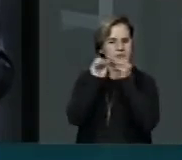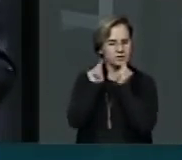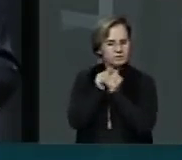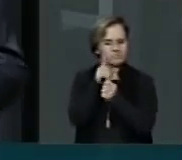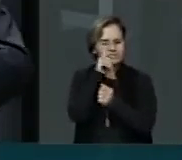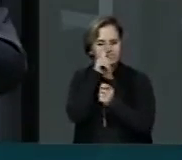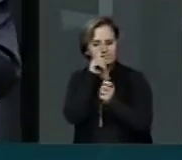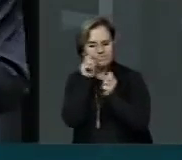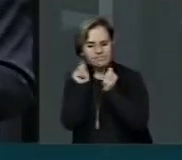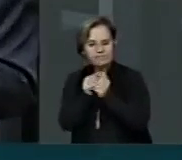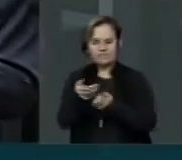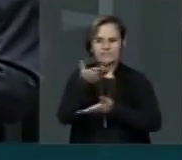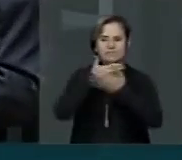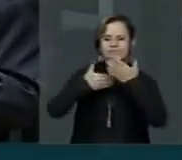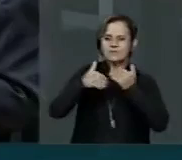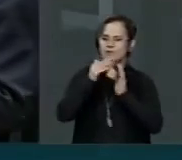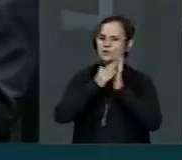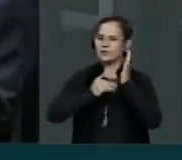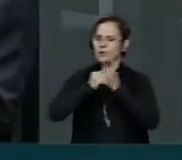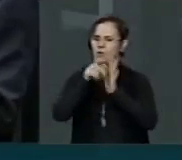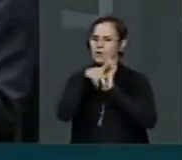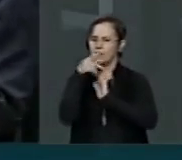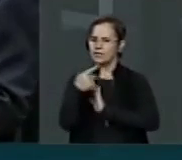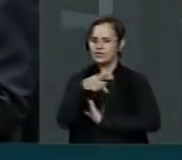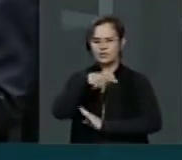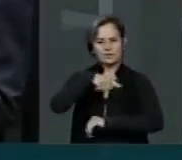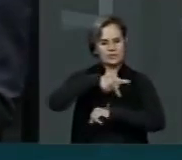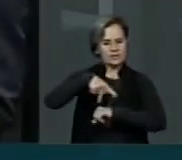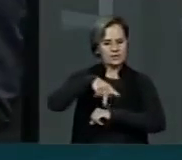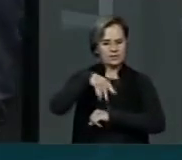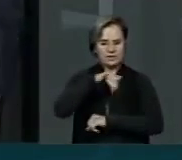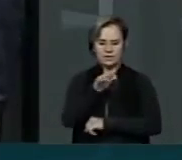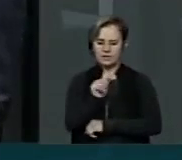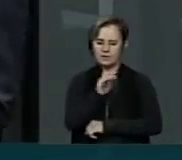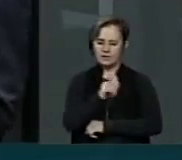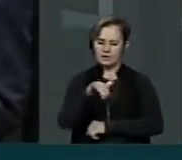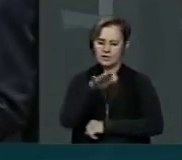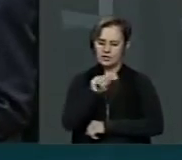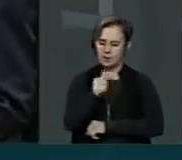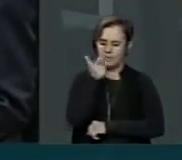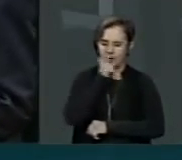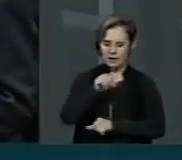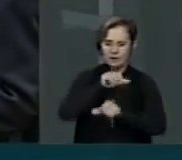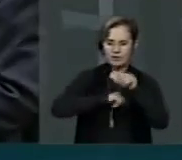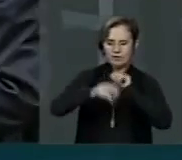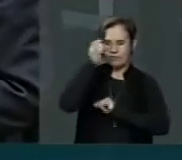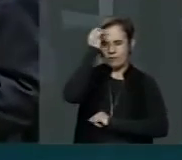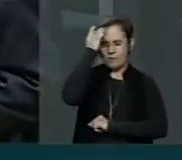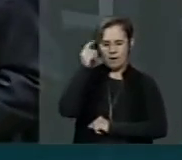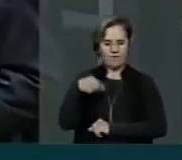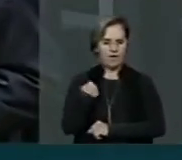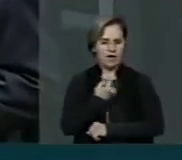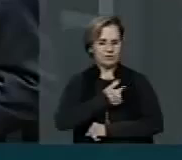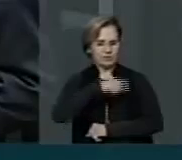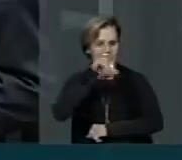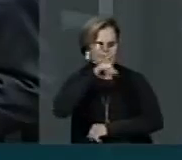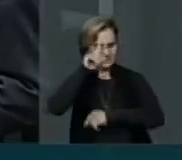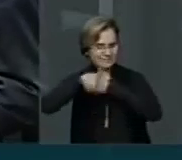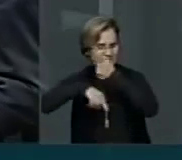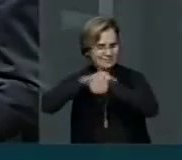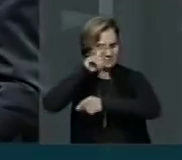que nós temos com os artistas da Jamaica, que isso facilita o nosso cotidiano. Então, aqui, eu quero,